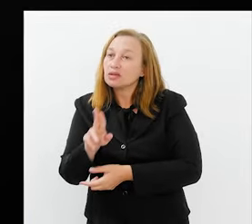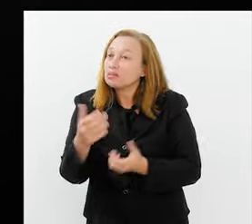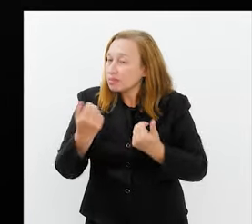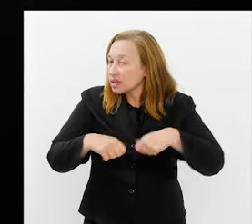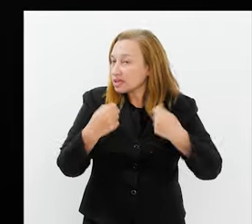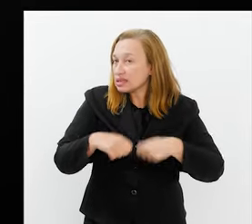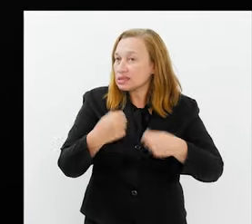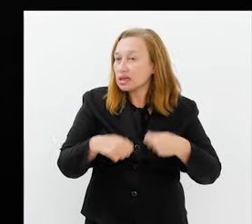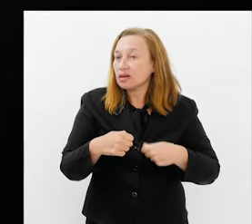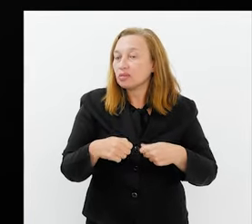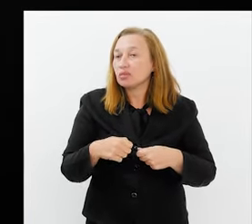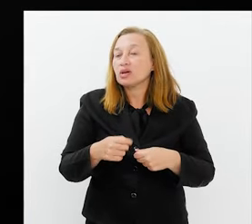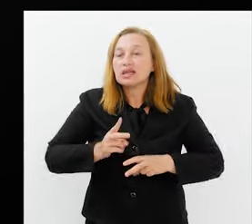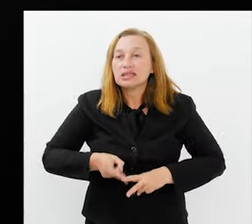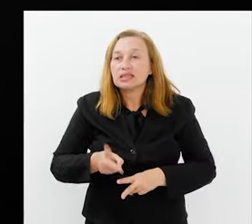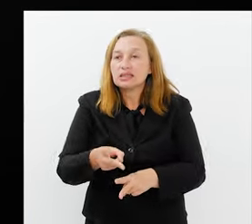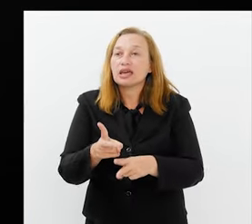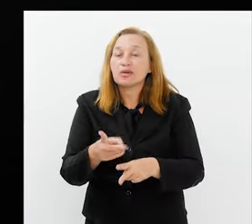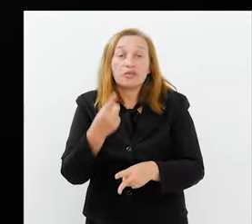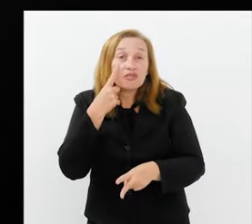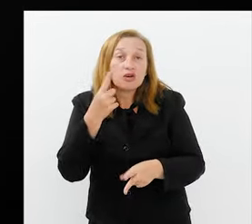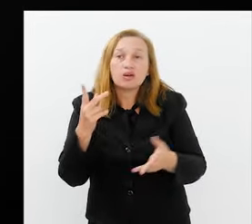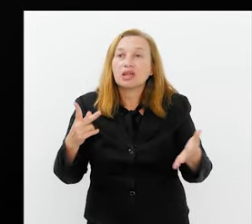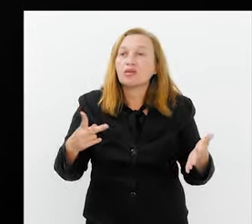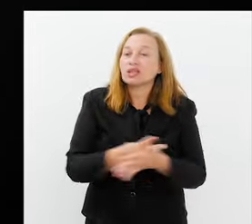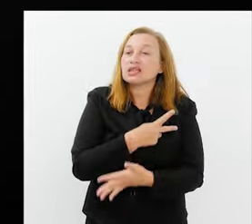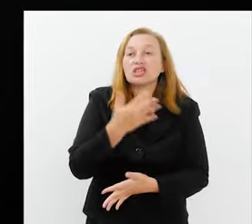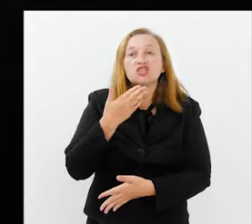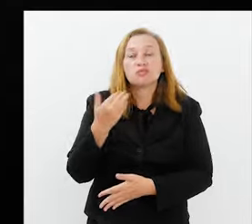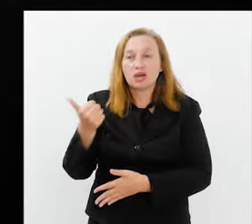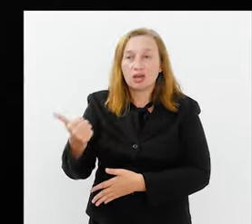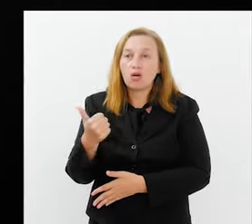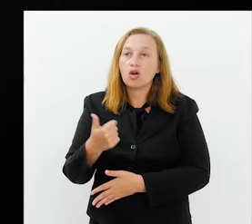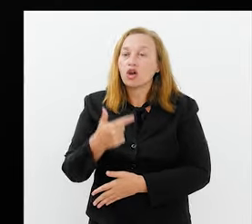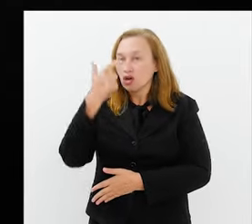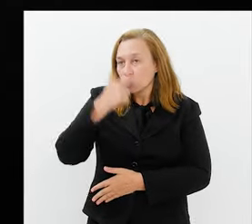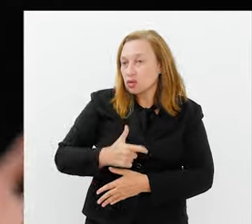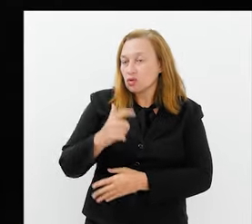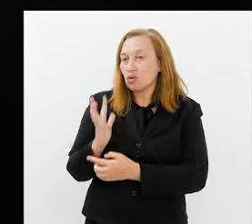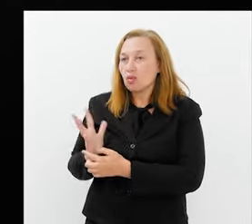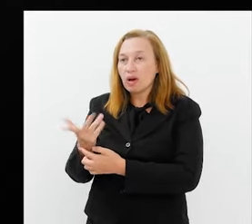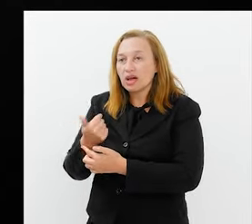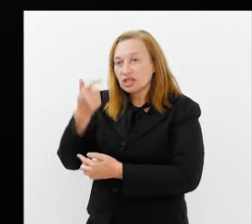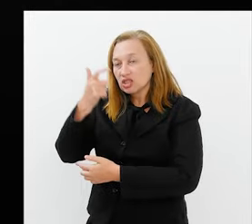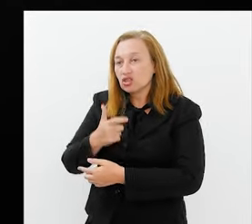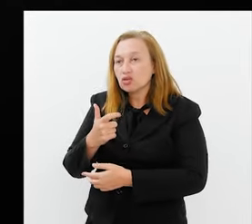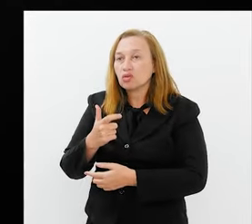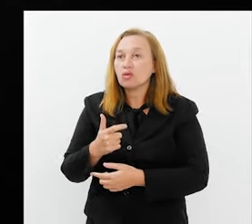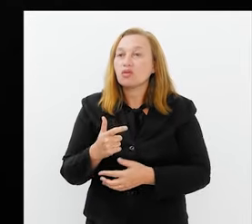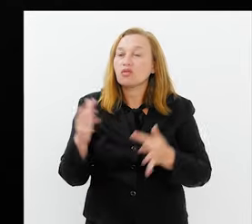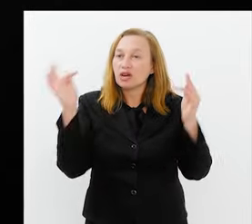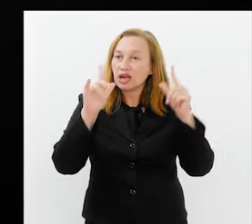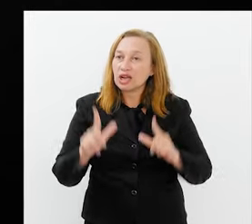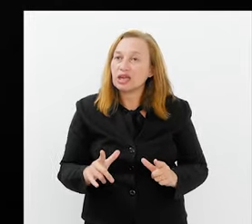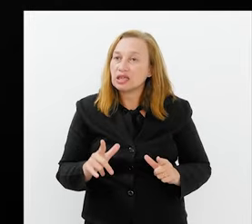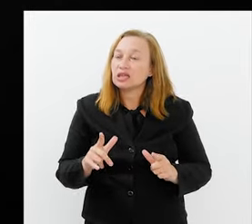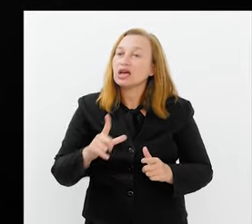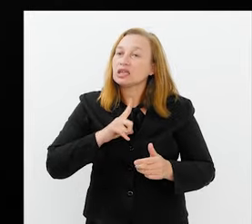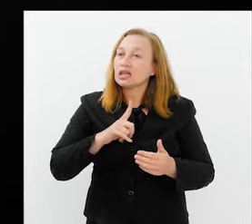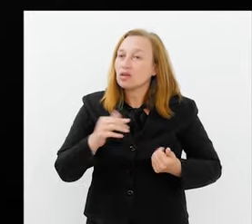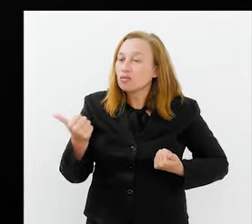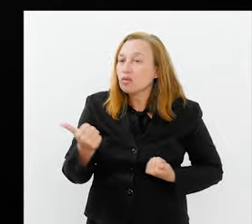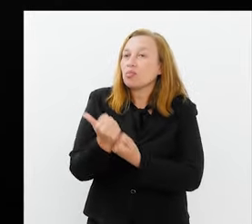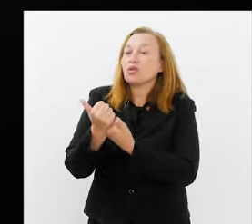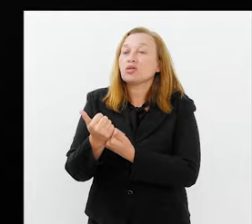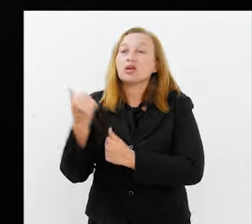precisa fazer, né? Tentar buscar o tempo inteiro o que está acontecendo de melhor. Eu sou um artista que eu fico muito